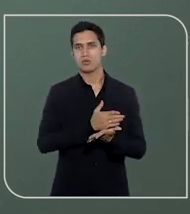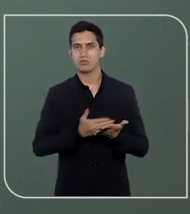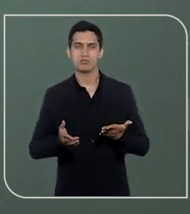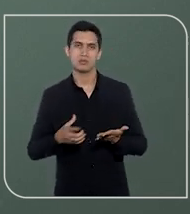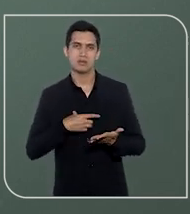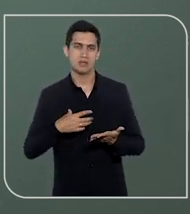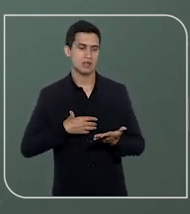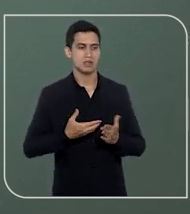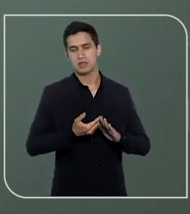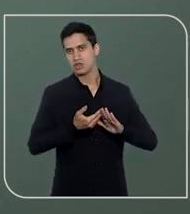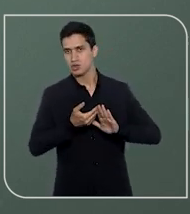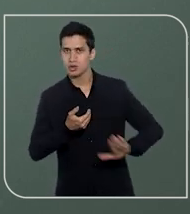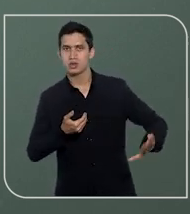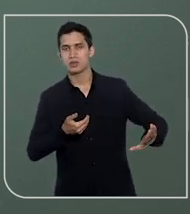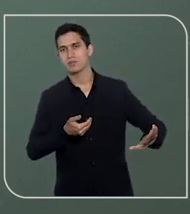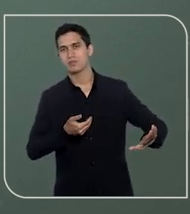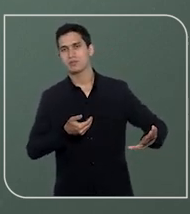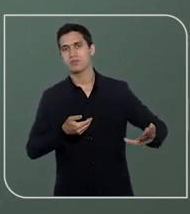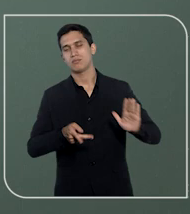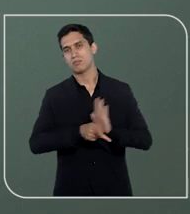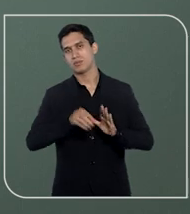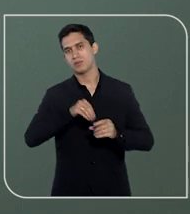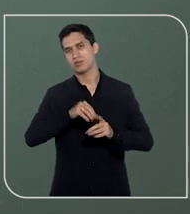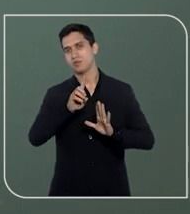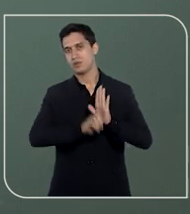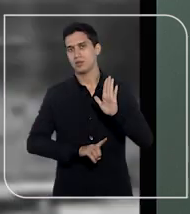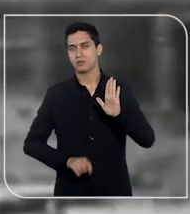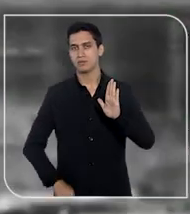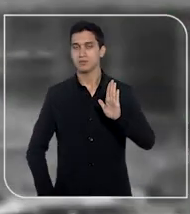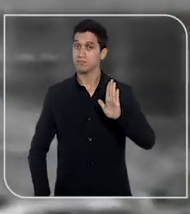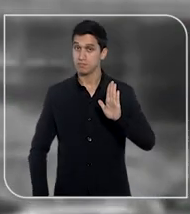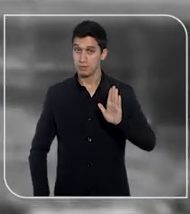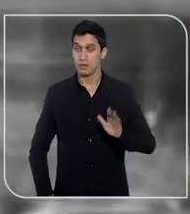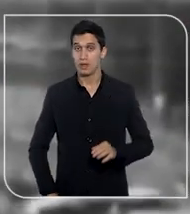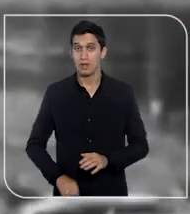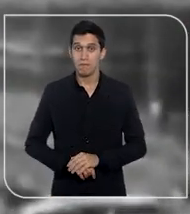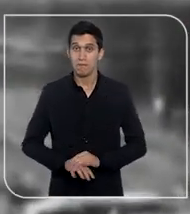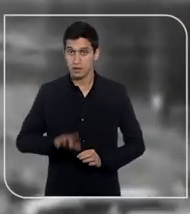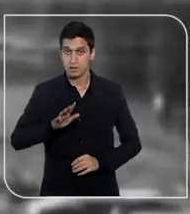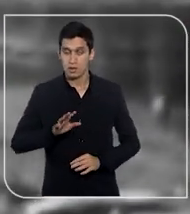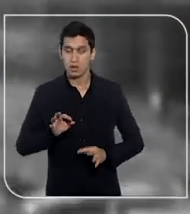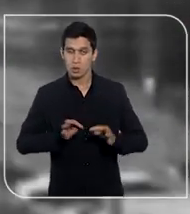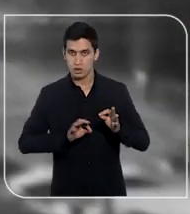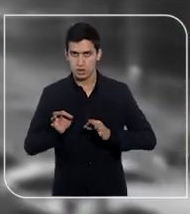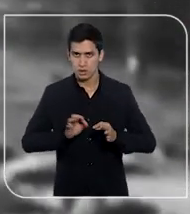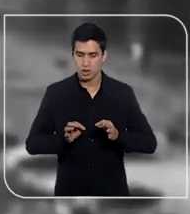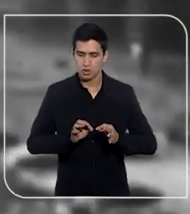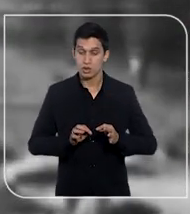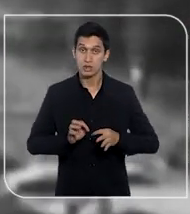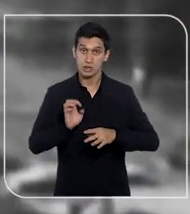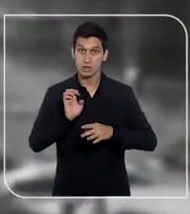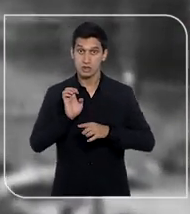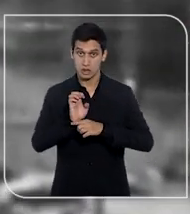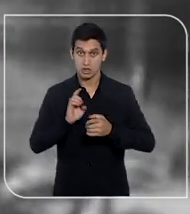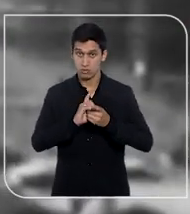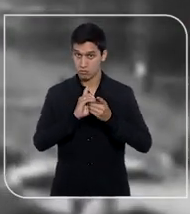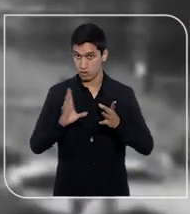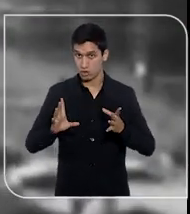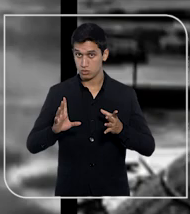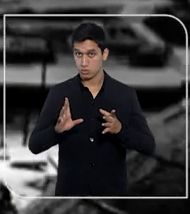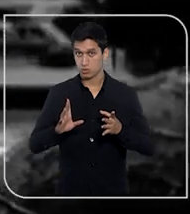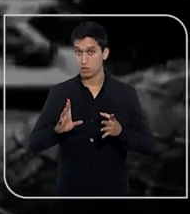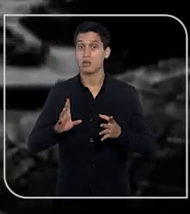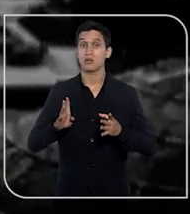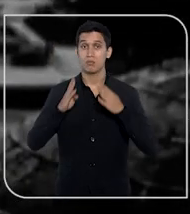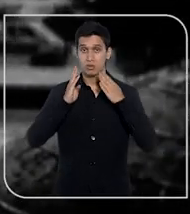colocadas à parte no direito. Na planta do nosso Estado Democrático de Direito estão presentes